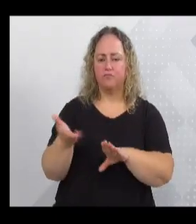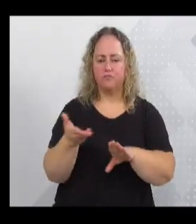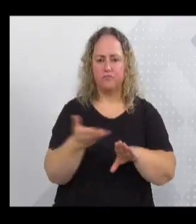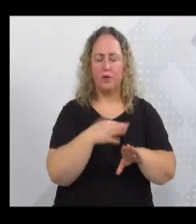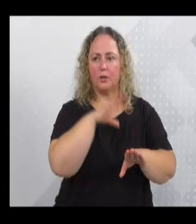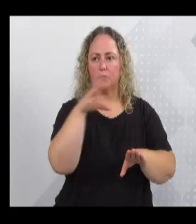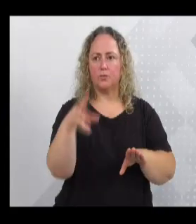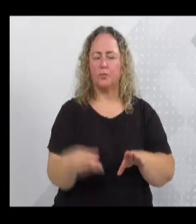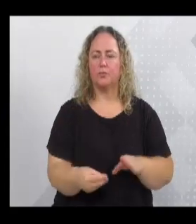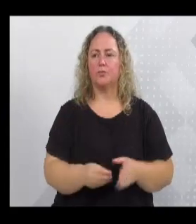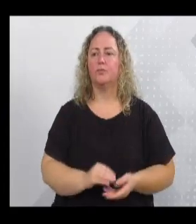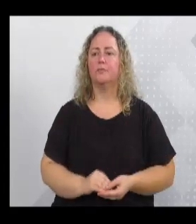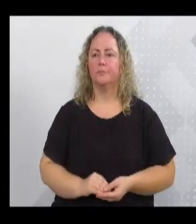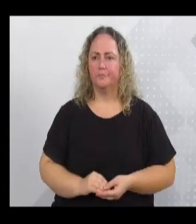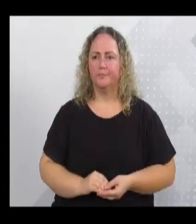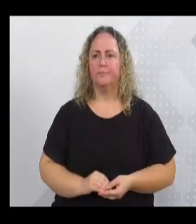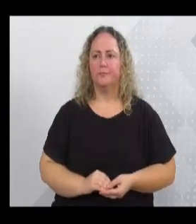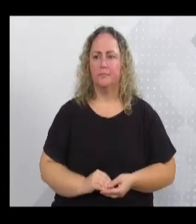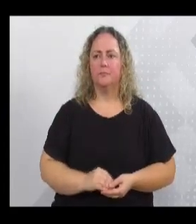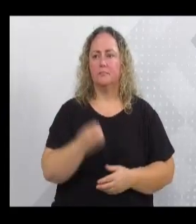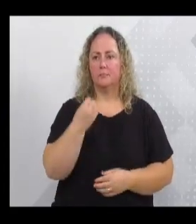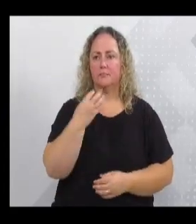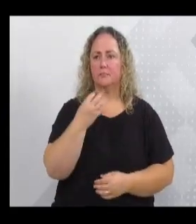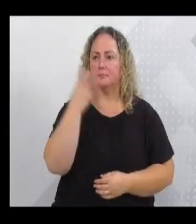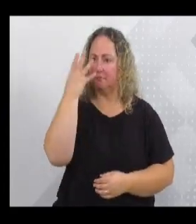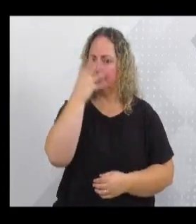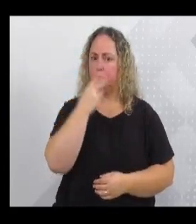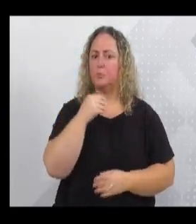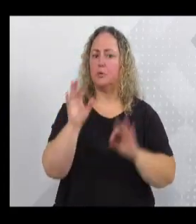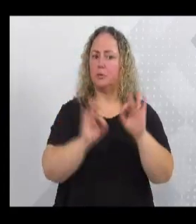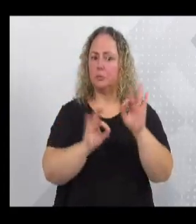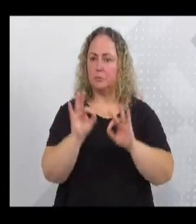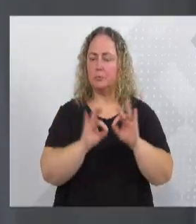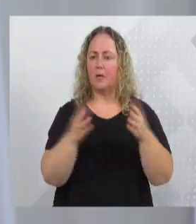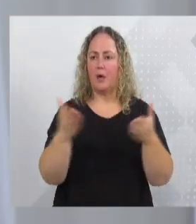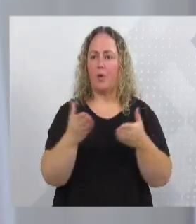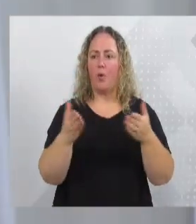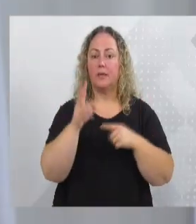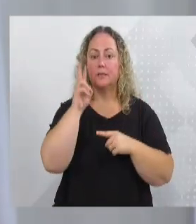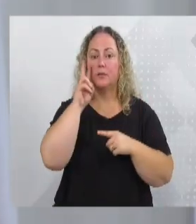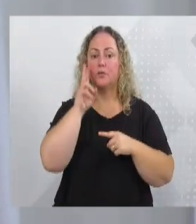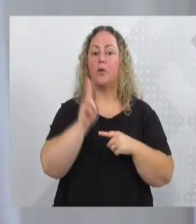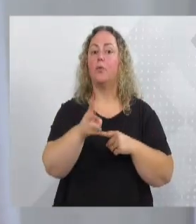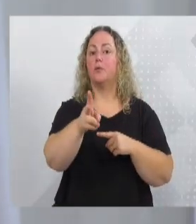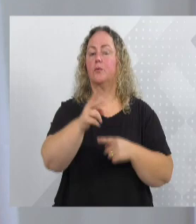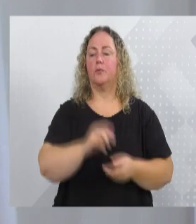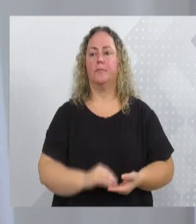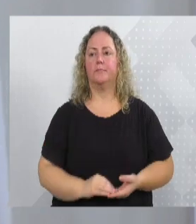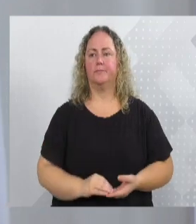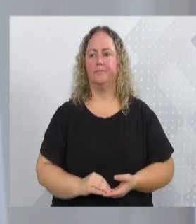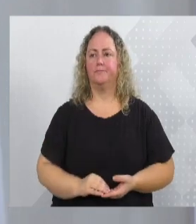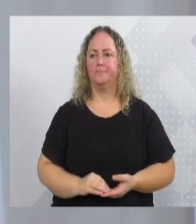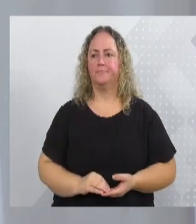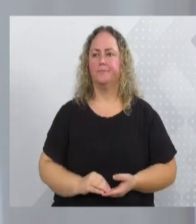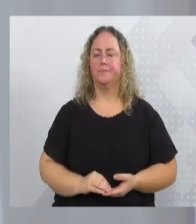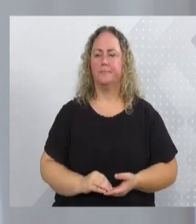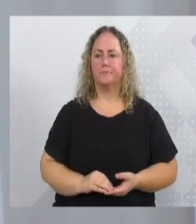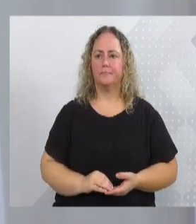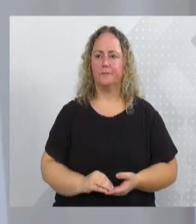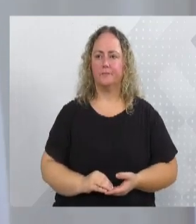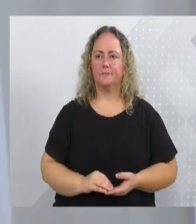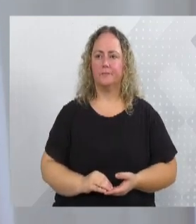a remoção ali de alguma vegetação que precisa ser retirada. Parabéns. E, para finalizar,